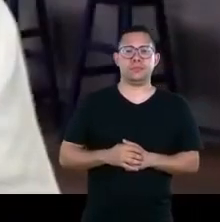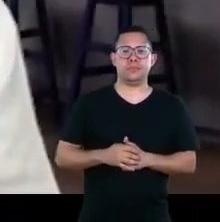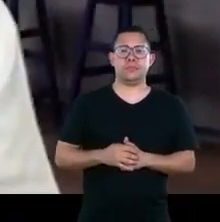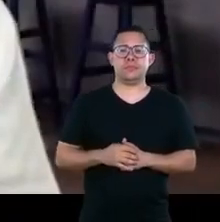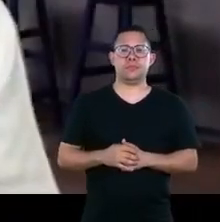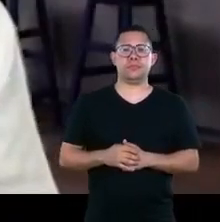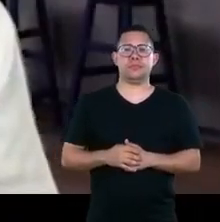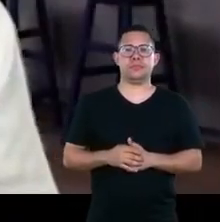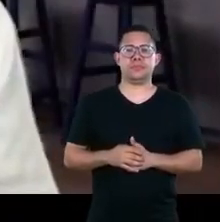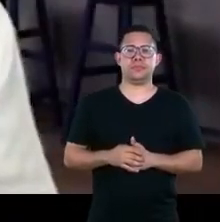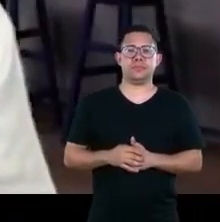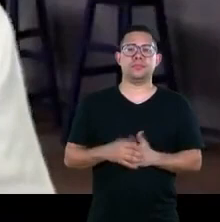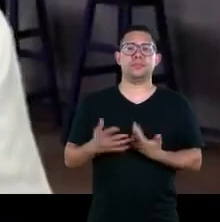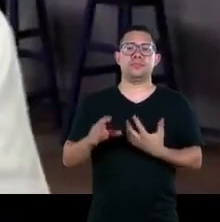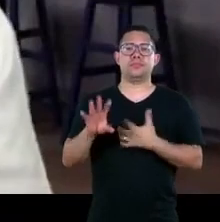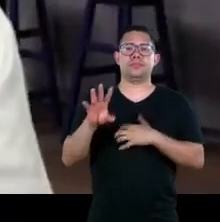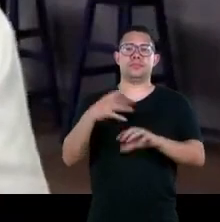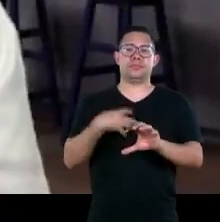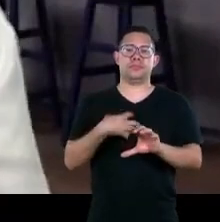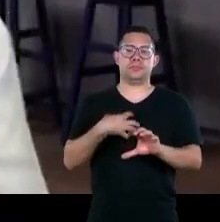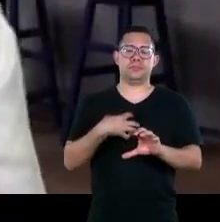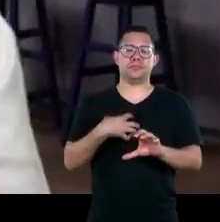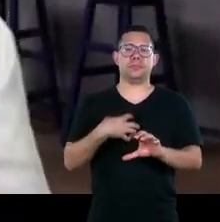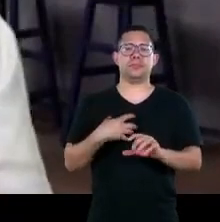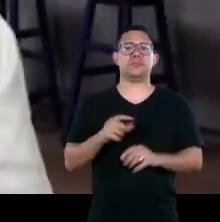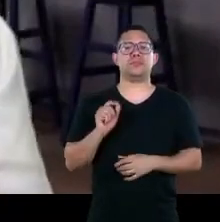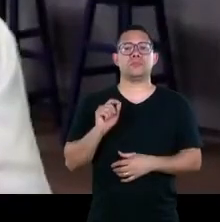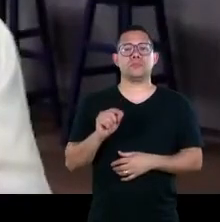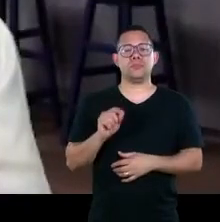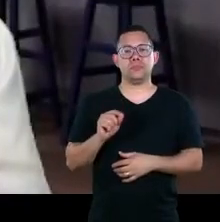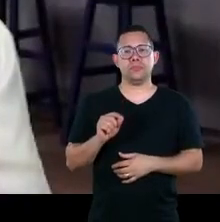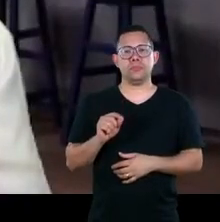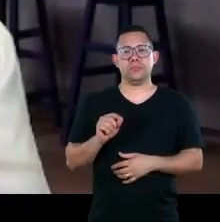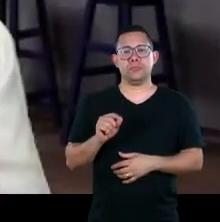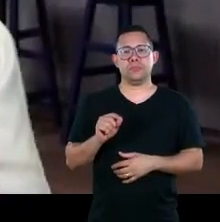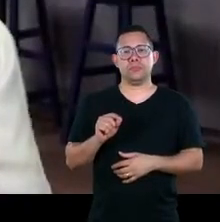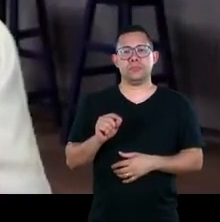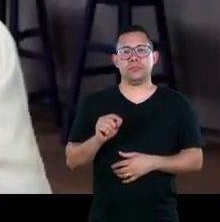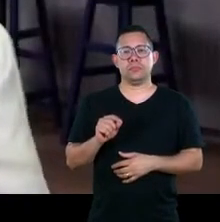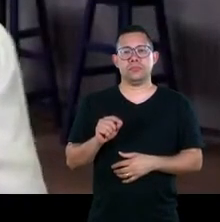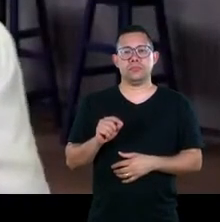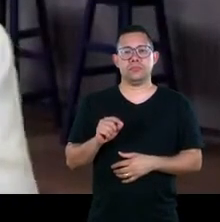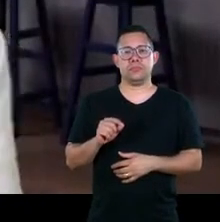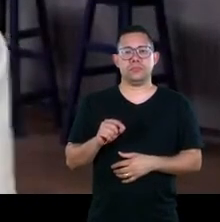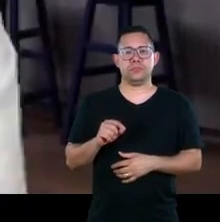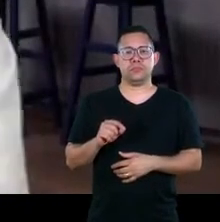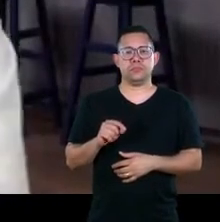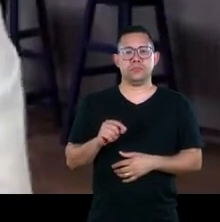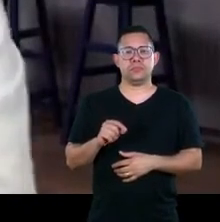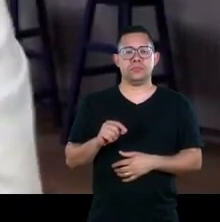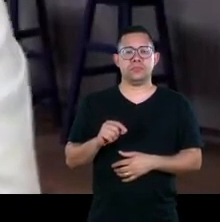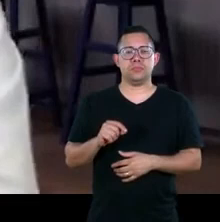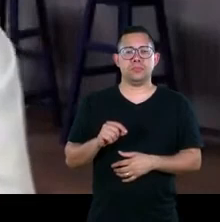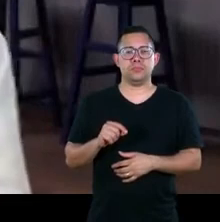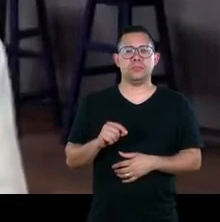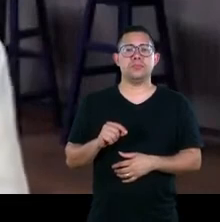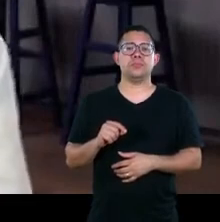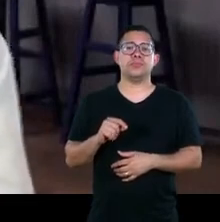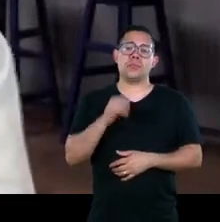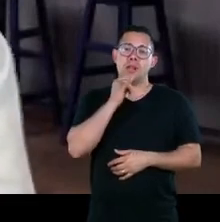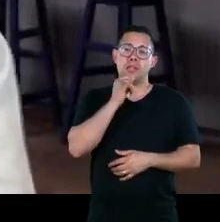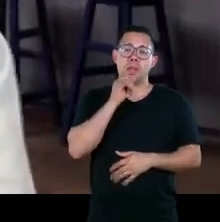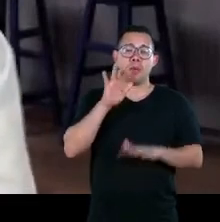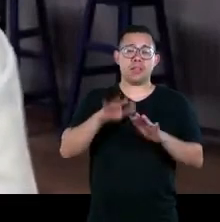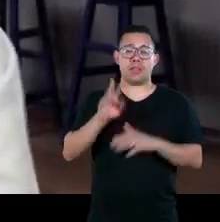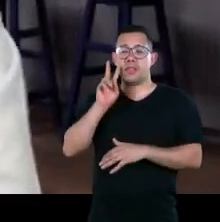empatia eu digo muito isso porque nas empresas você tinha uma relação de olhar a desigualdade como se fosse algo muito distante